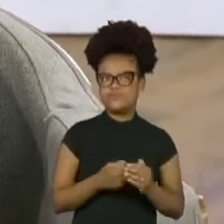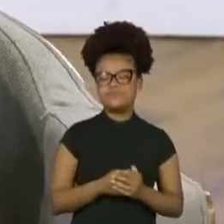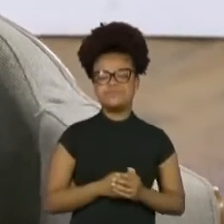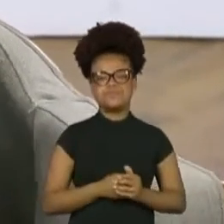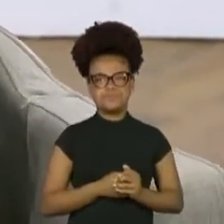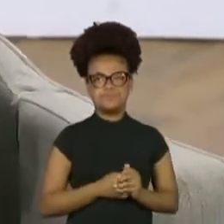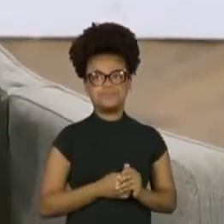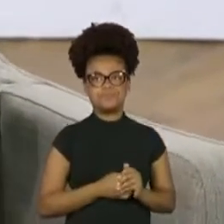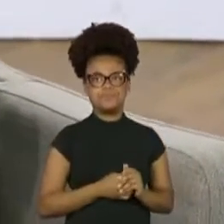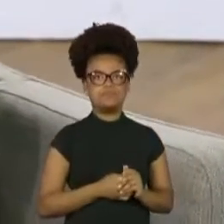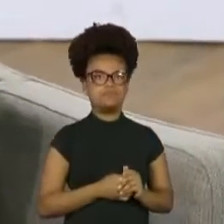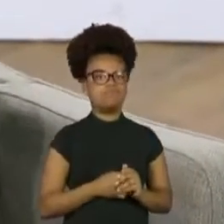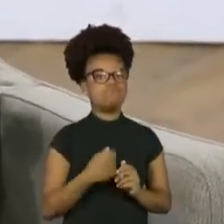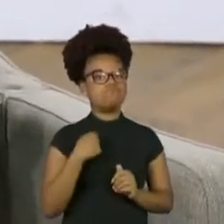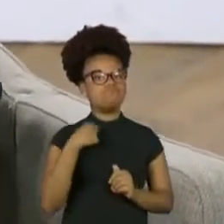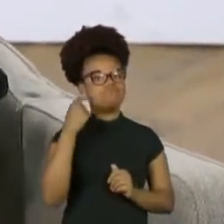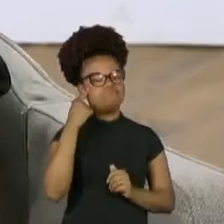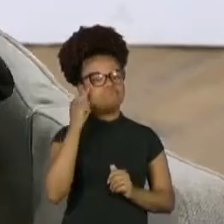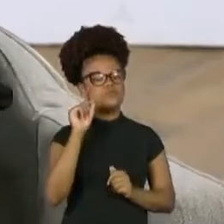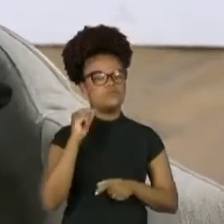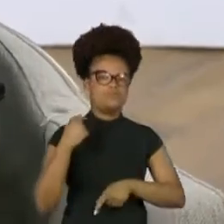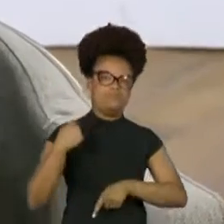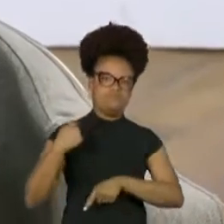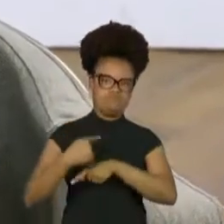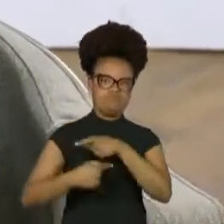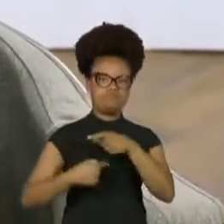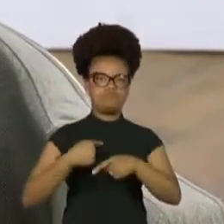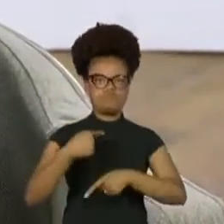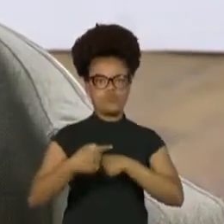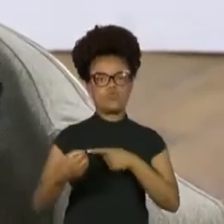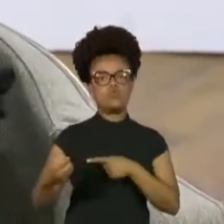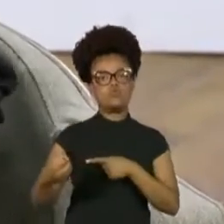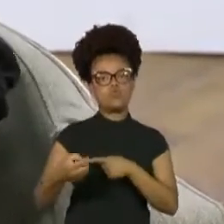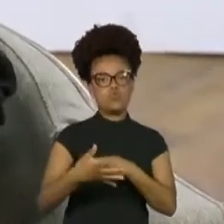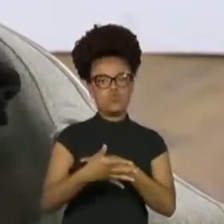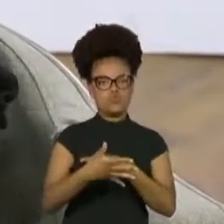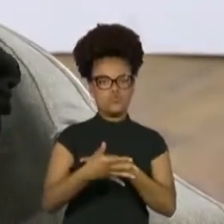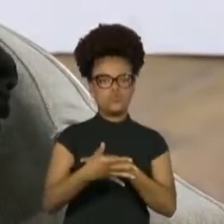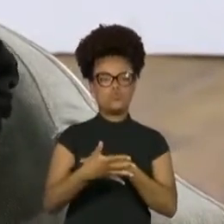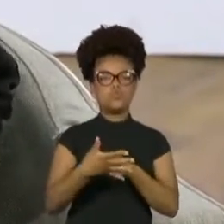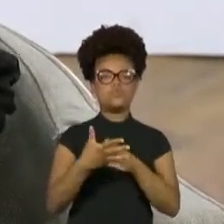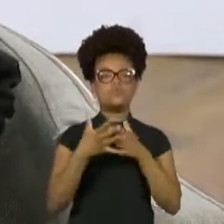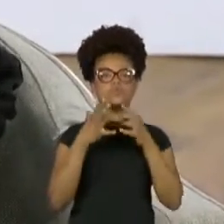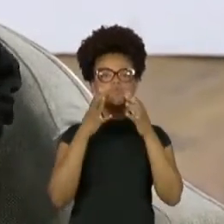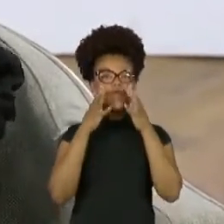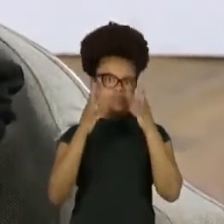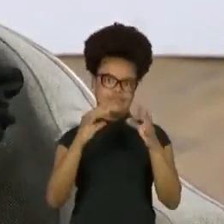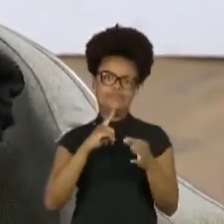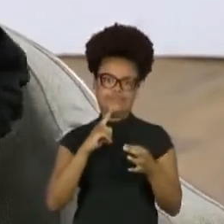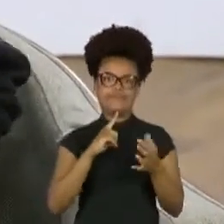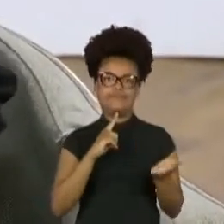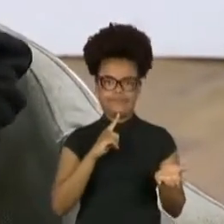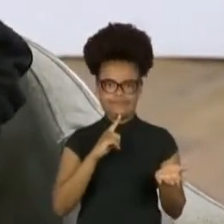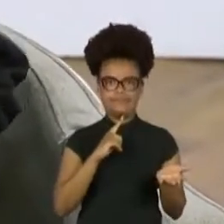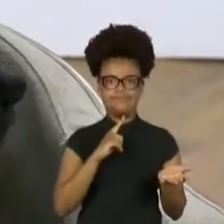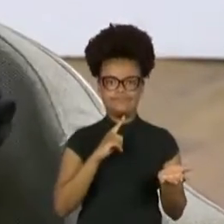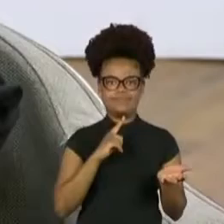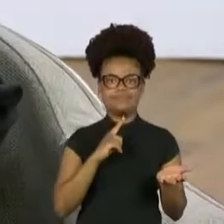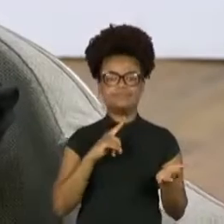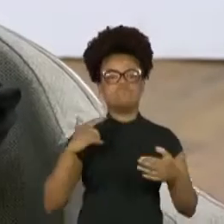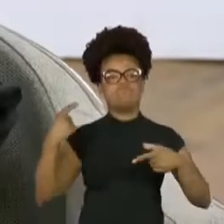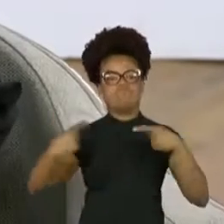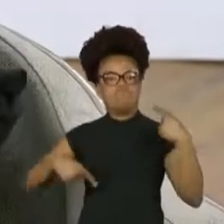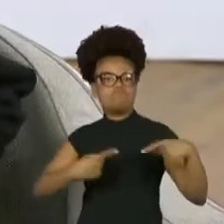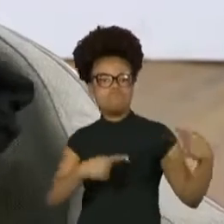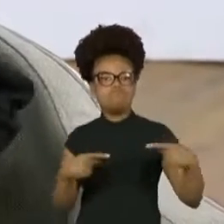essa geração nova está mais atenta, por exemplo, a essa discussão do dinheiro,